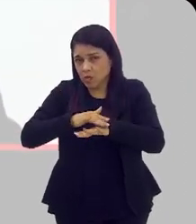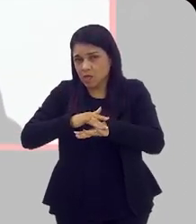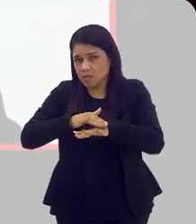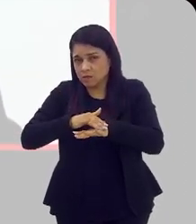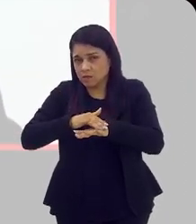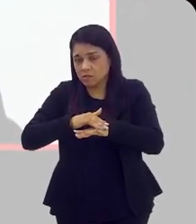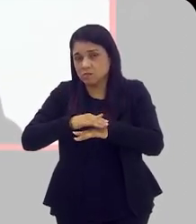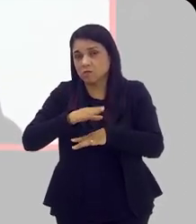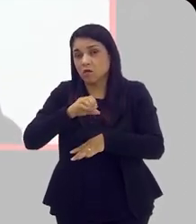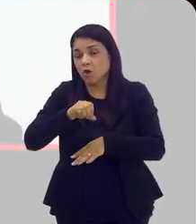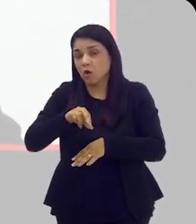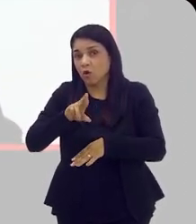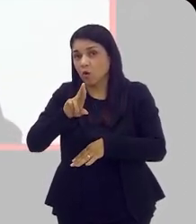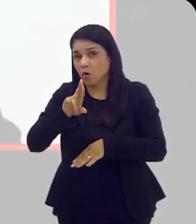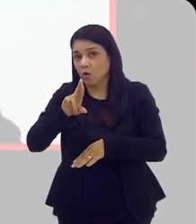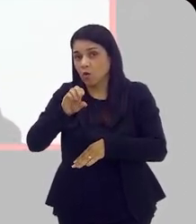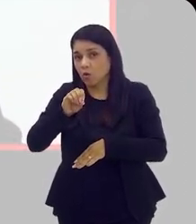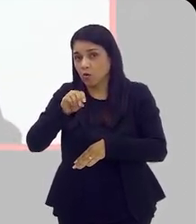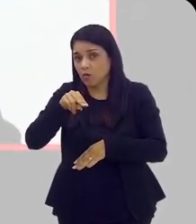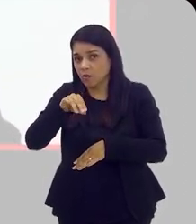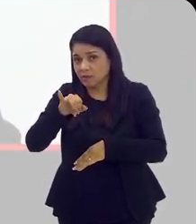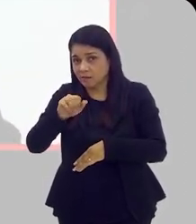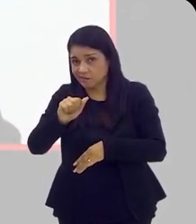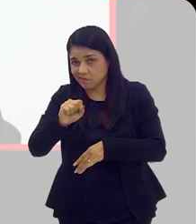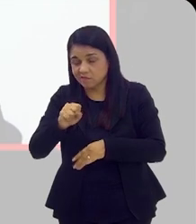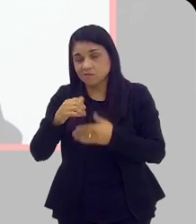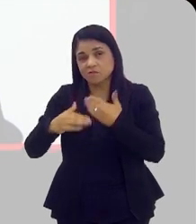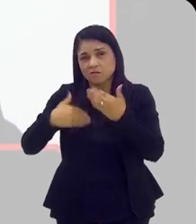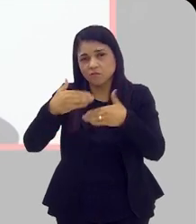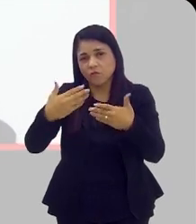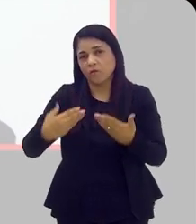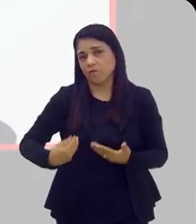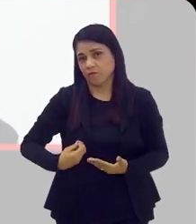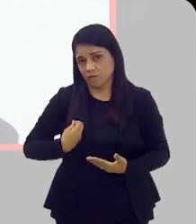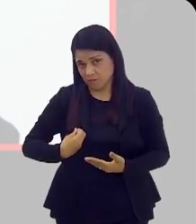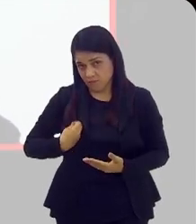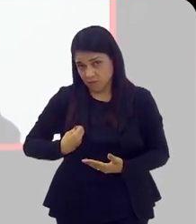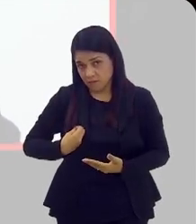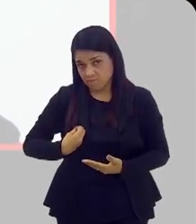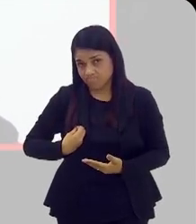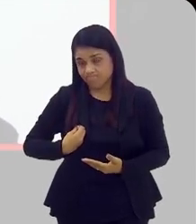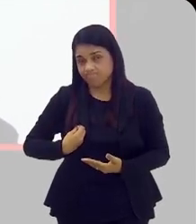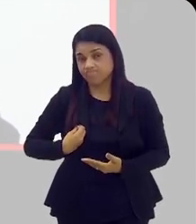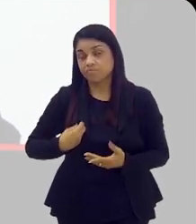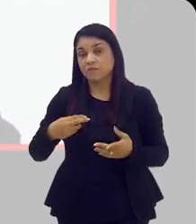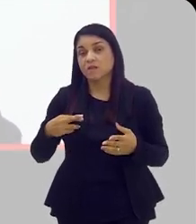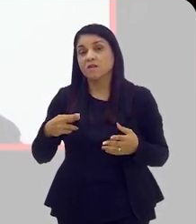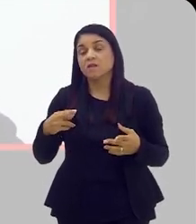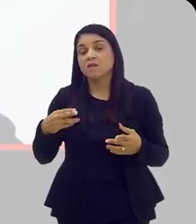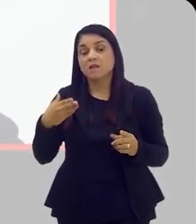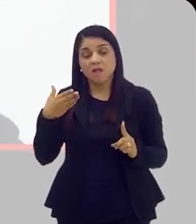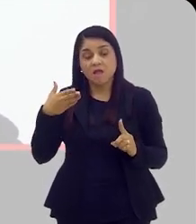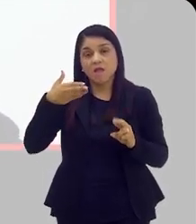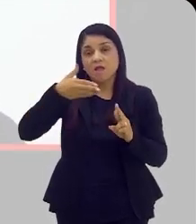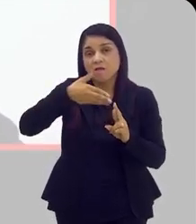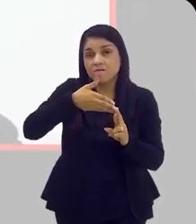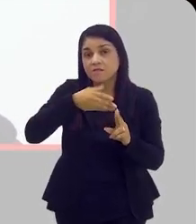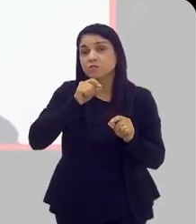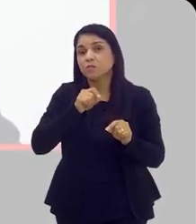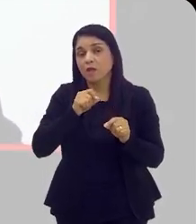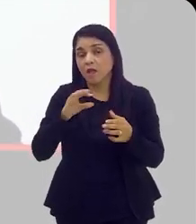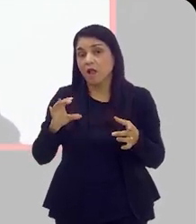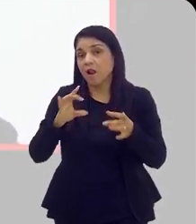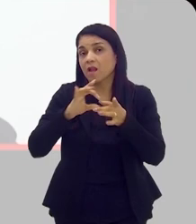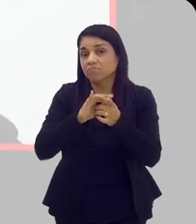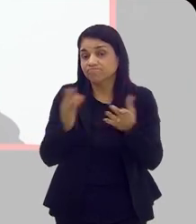doenças crônicas, né? Que a gente acaba desenvolvendo ao longo da vida, estão altamente relacionadas com o fator